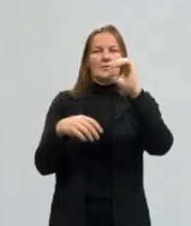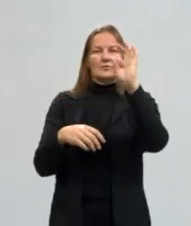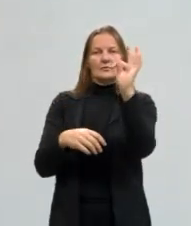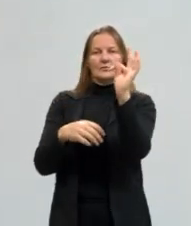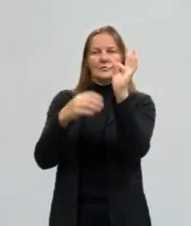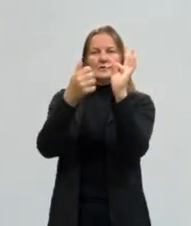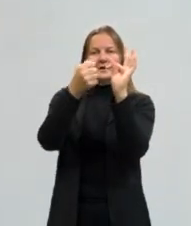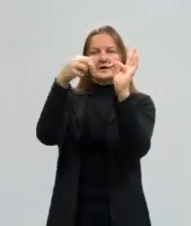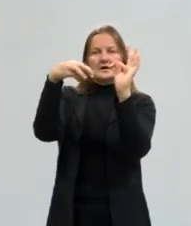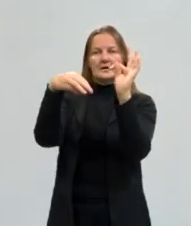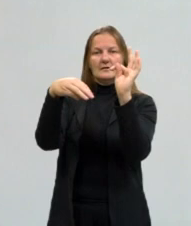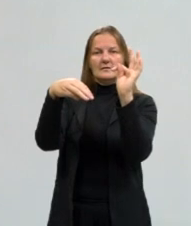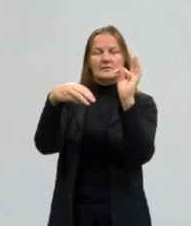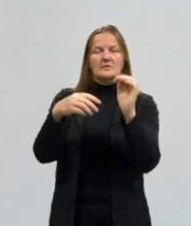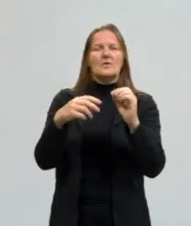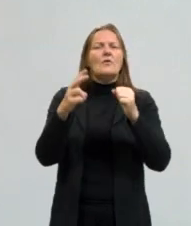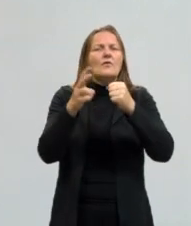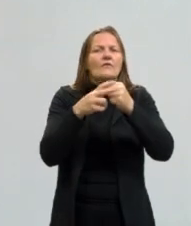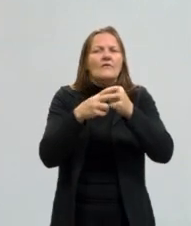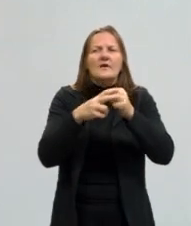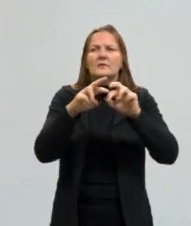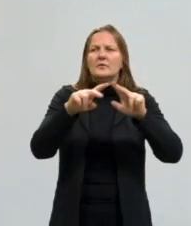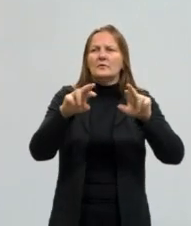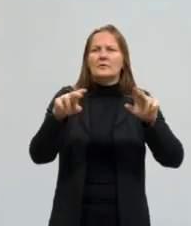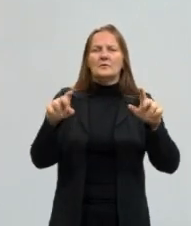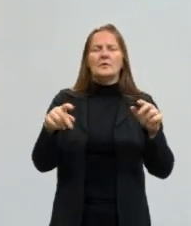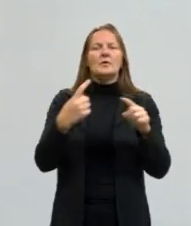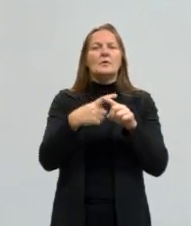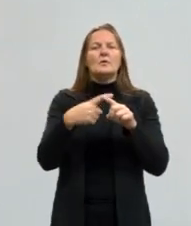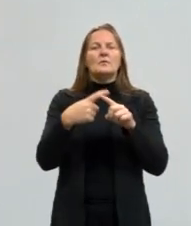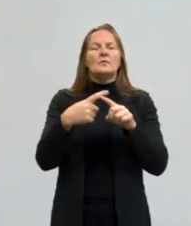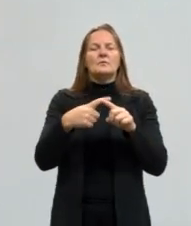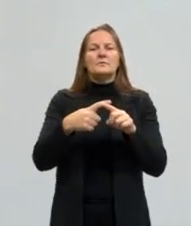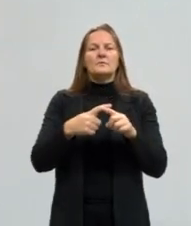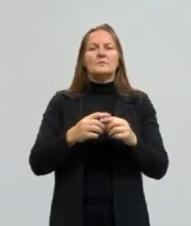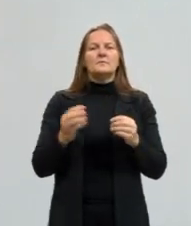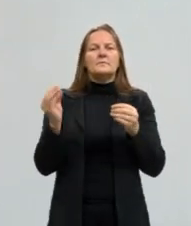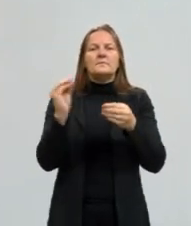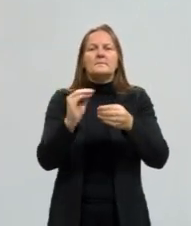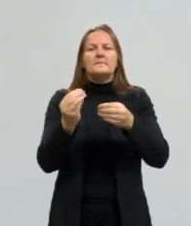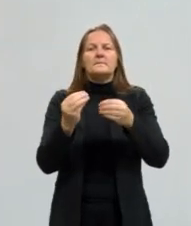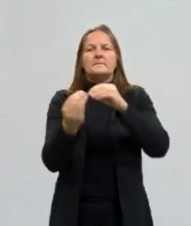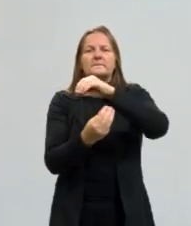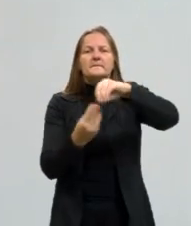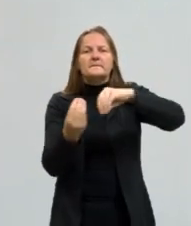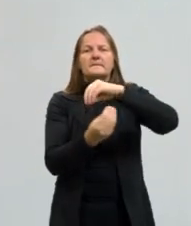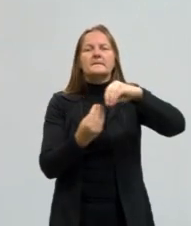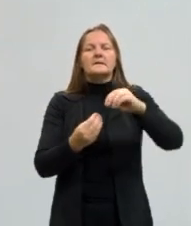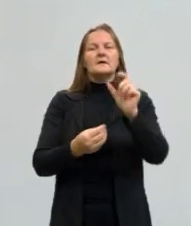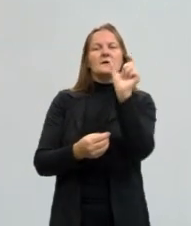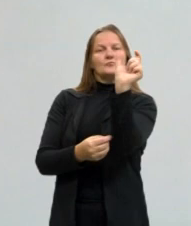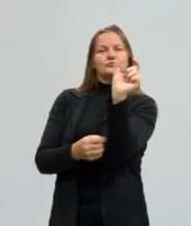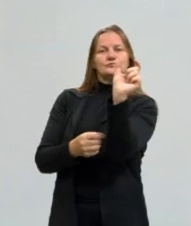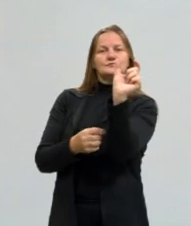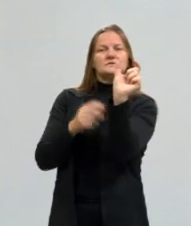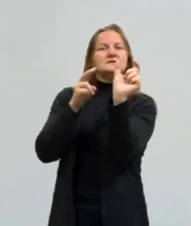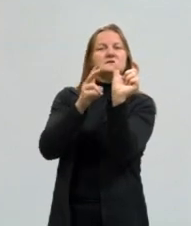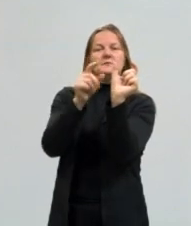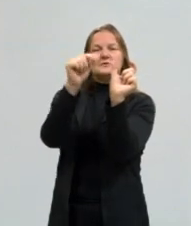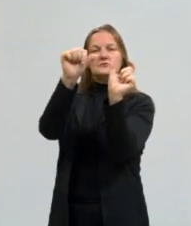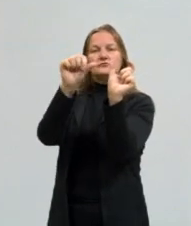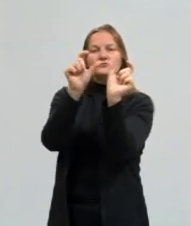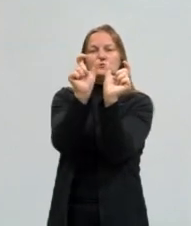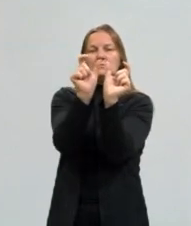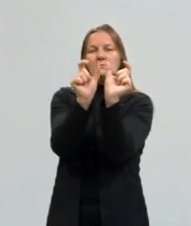verbo, ele é composto por radical e a sua terminação,